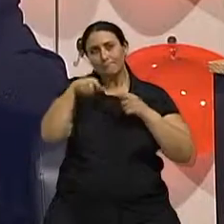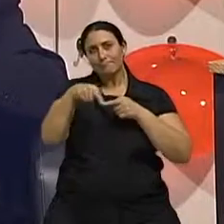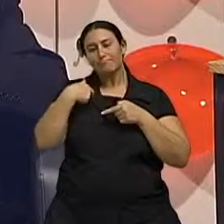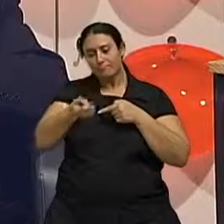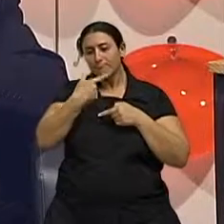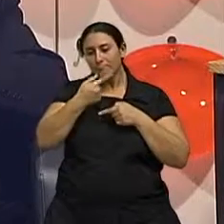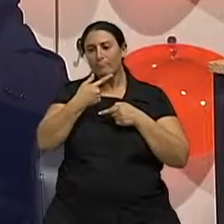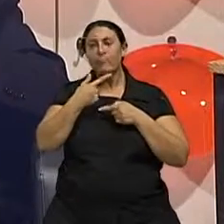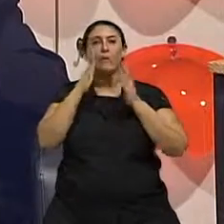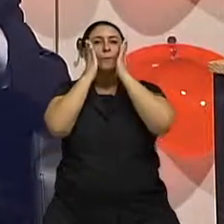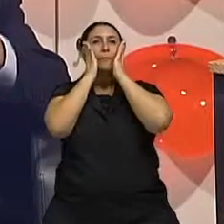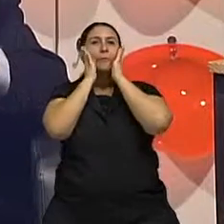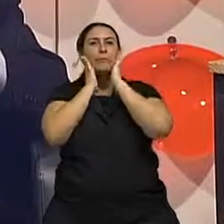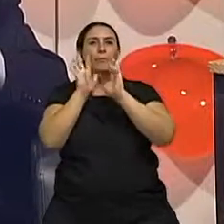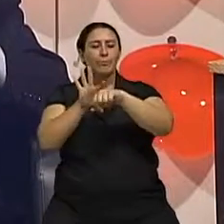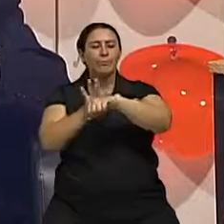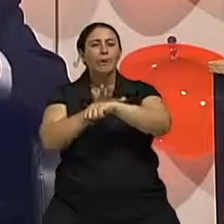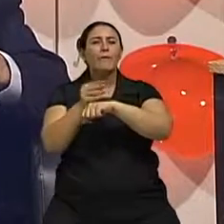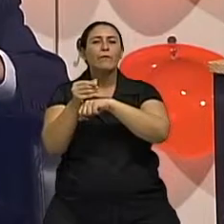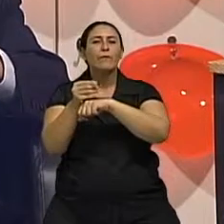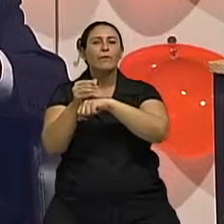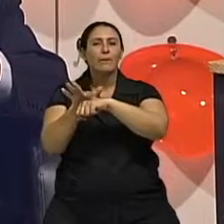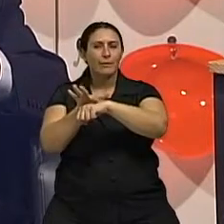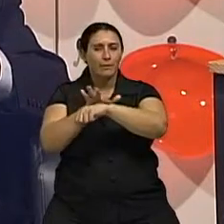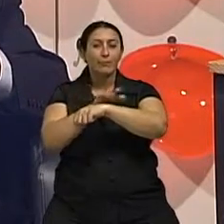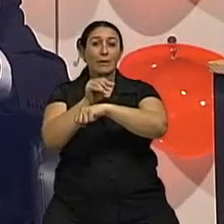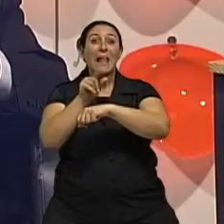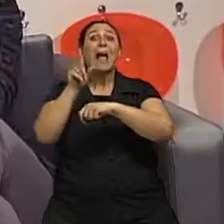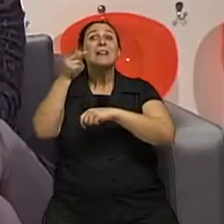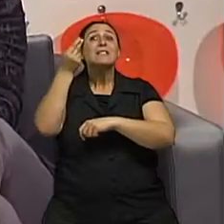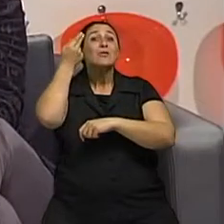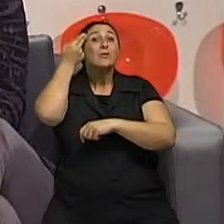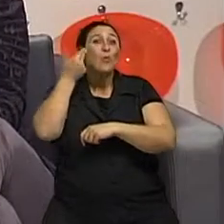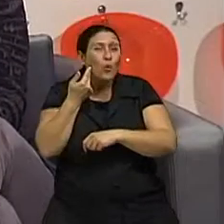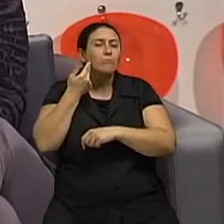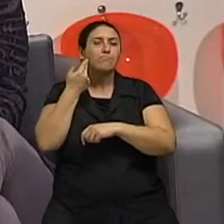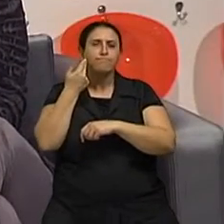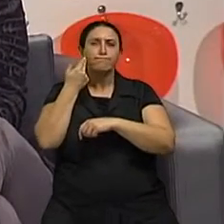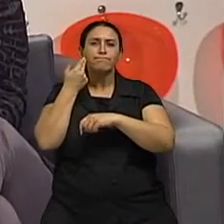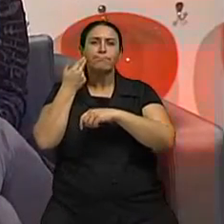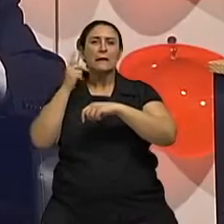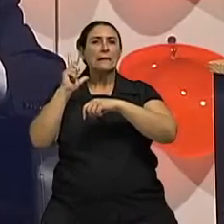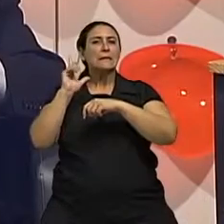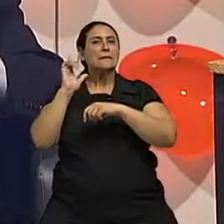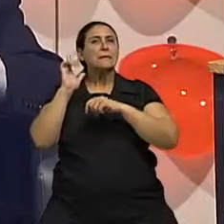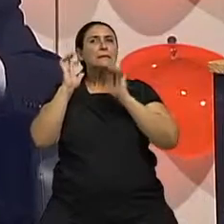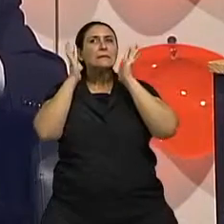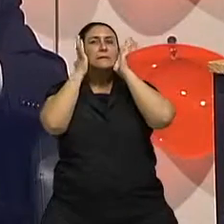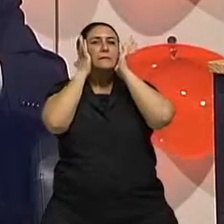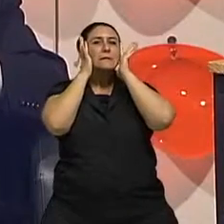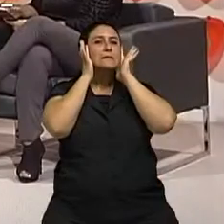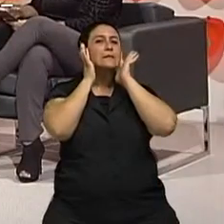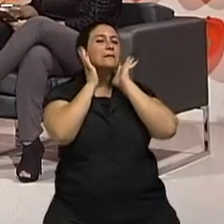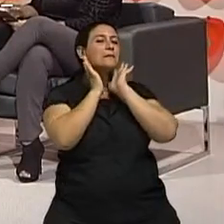delicada, a cicatriz também vai ser mais delicada. Ah, ok. Vai ter esse benefício. É, mas